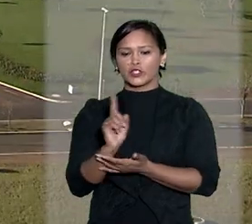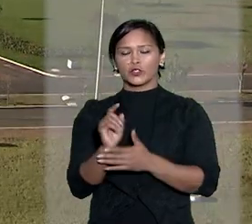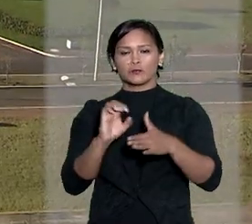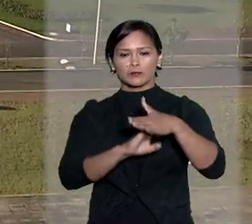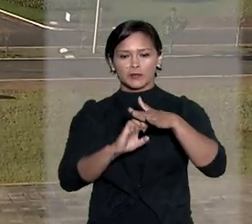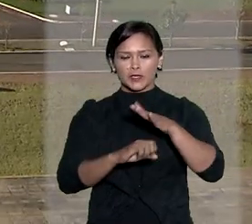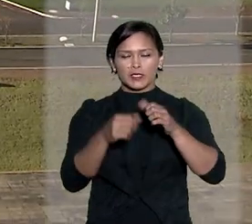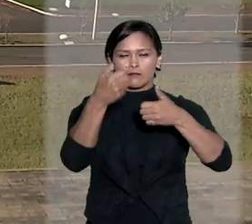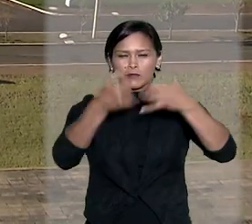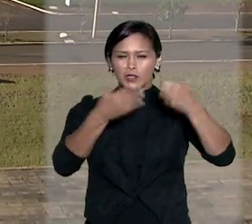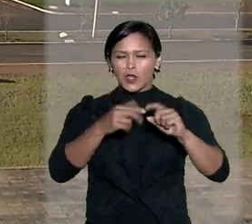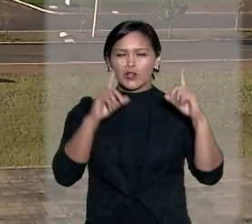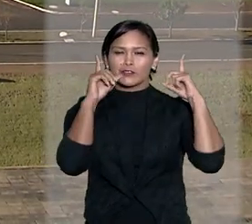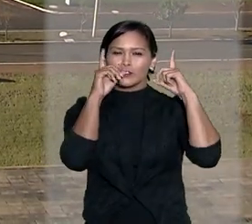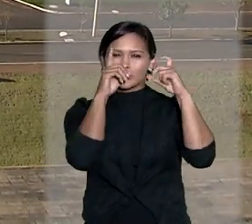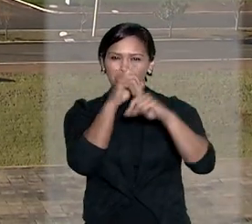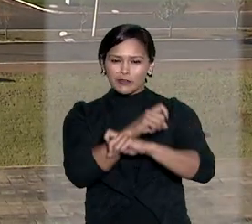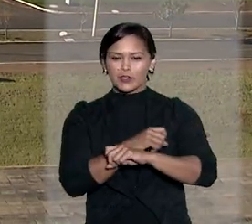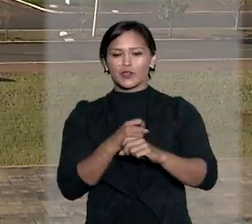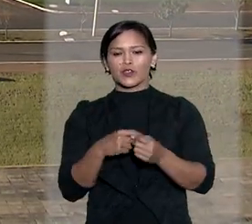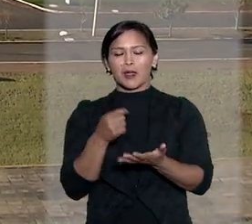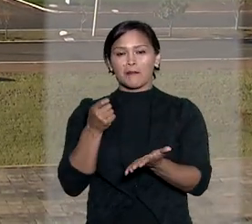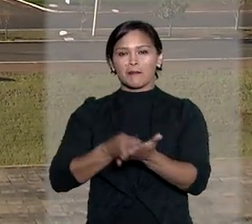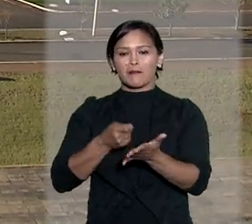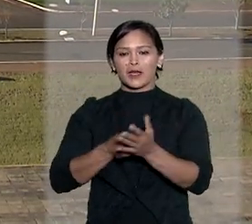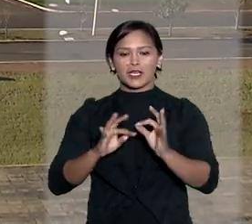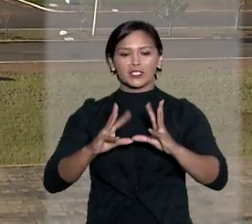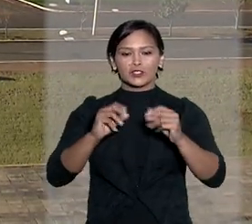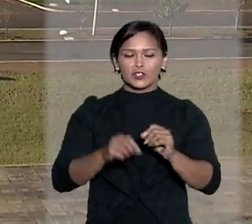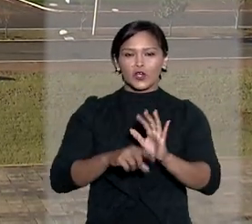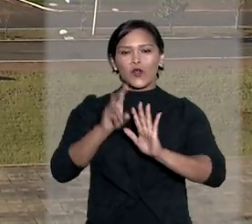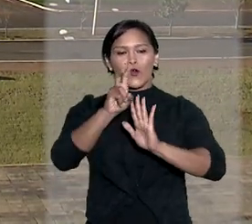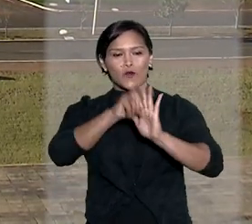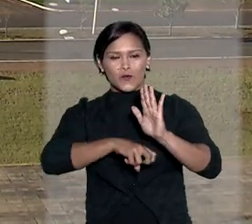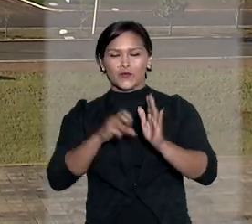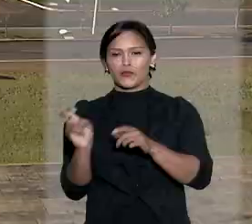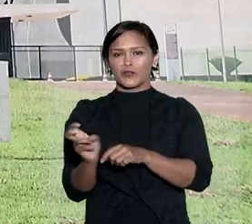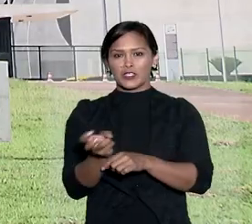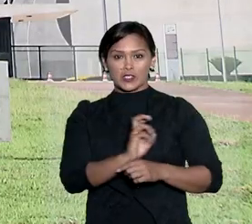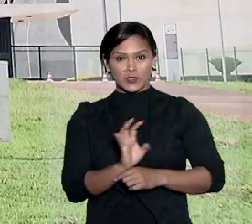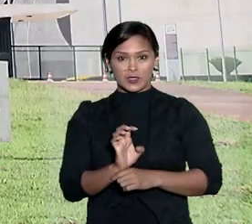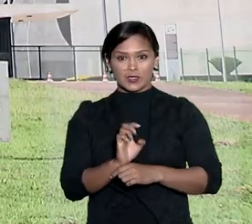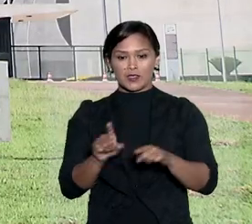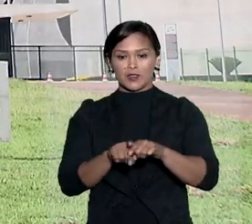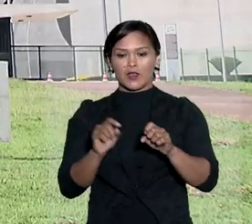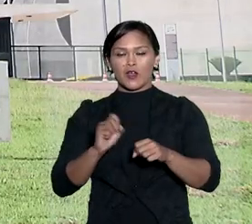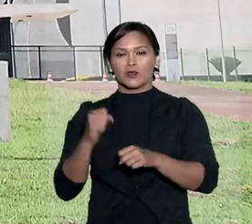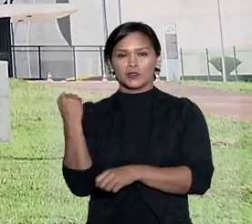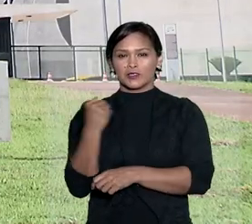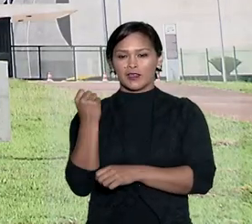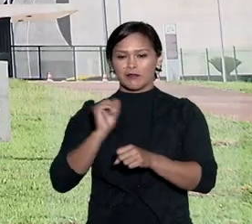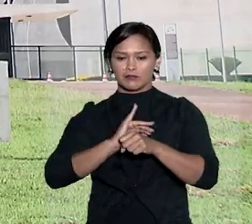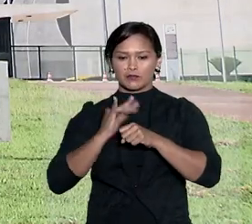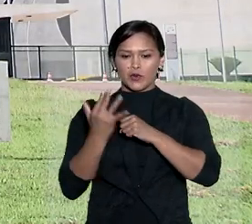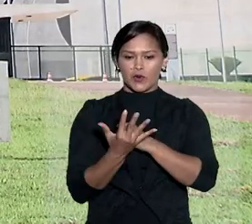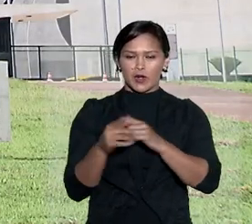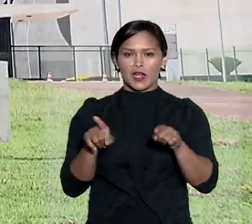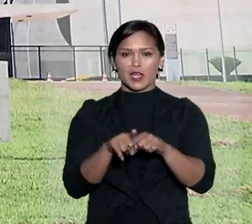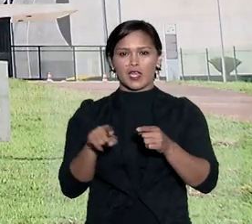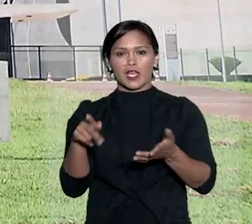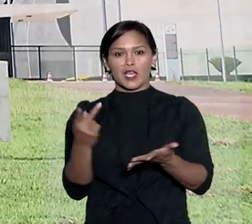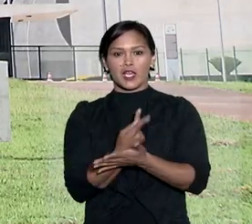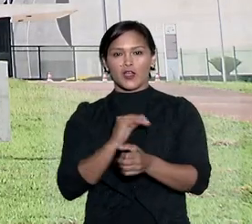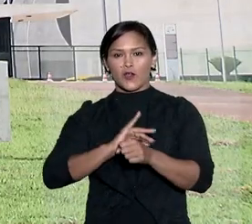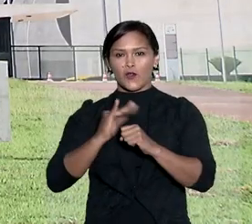pedido de uma empresa que, alegando dificuldade para quitar seus débitos com o fisco estadual em razão da crise econômica gerada pela